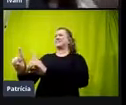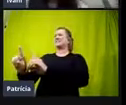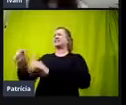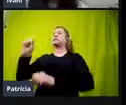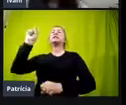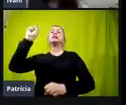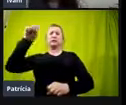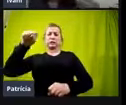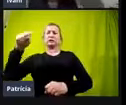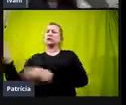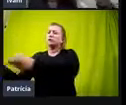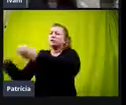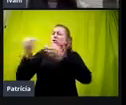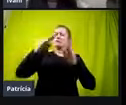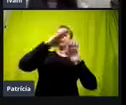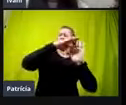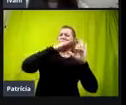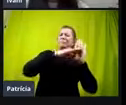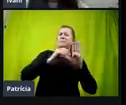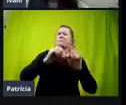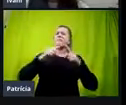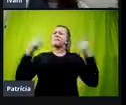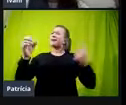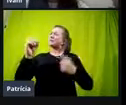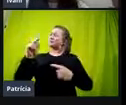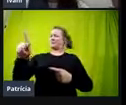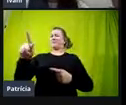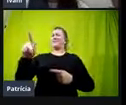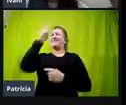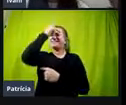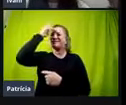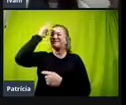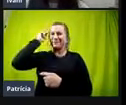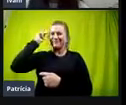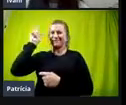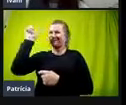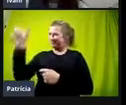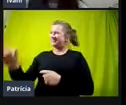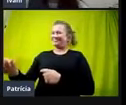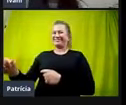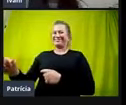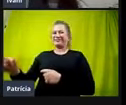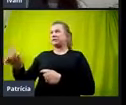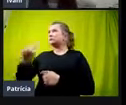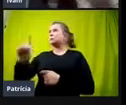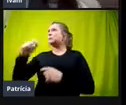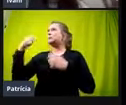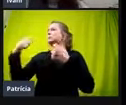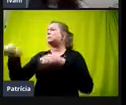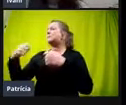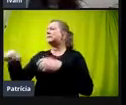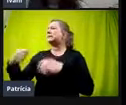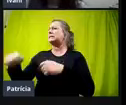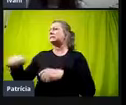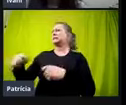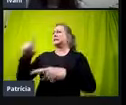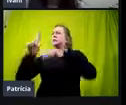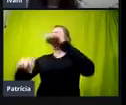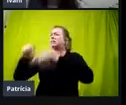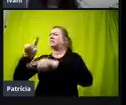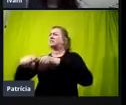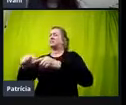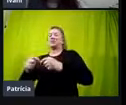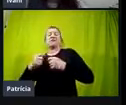laudo, mas, ok, ele é uma pessoa, né, que tá, que não precisa desse recurso, que não quer este